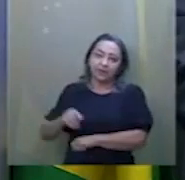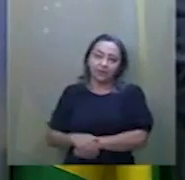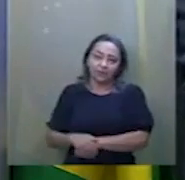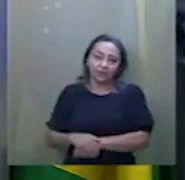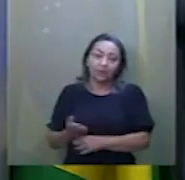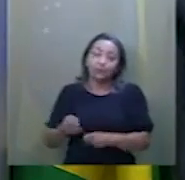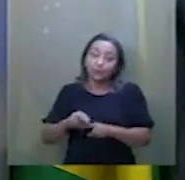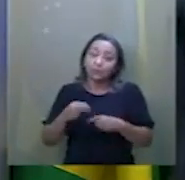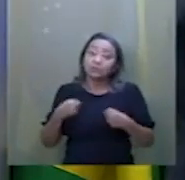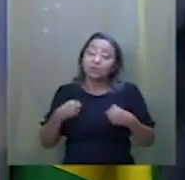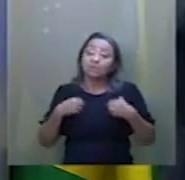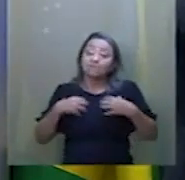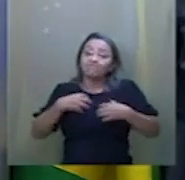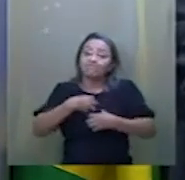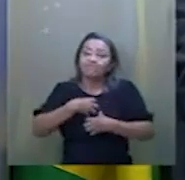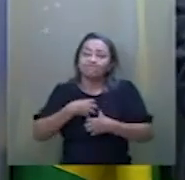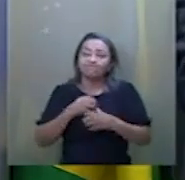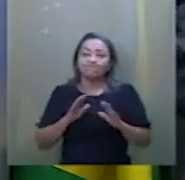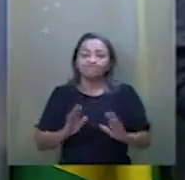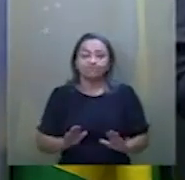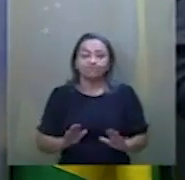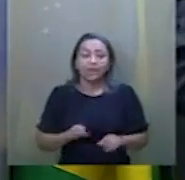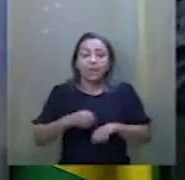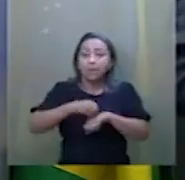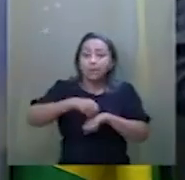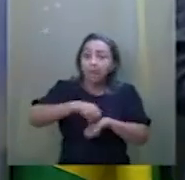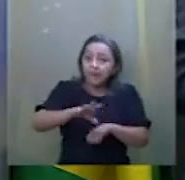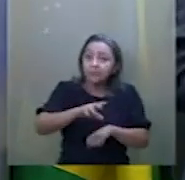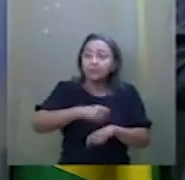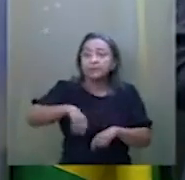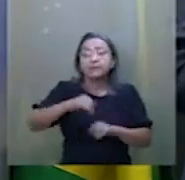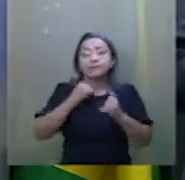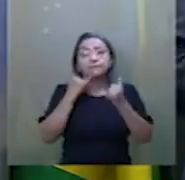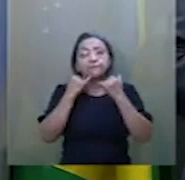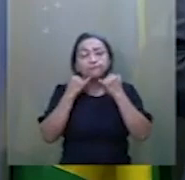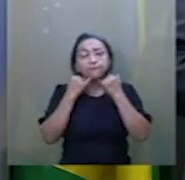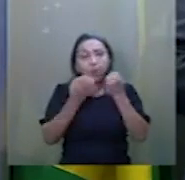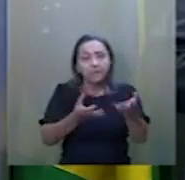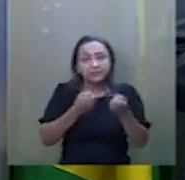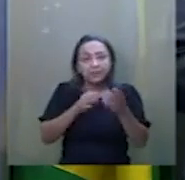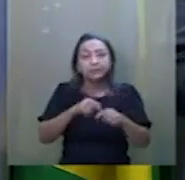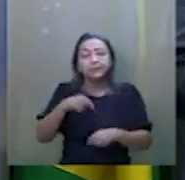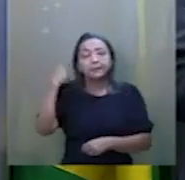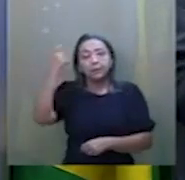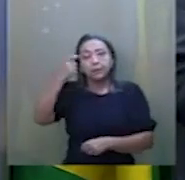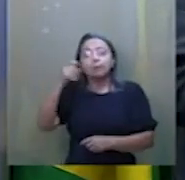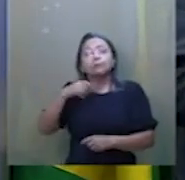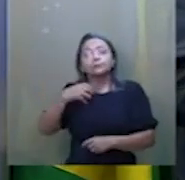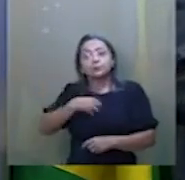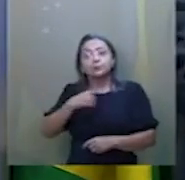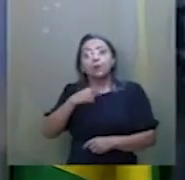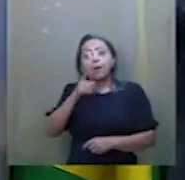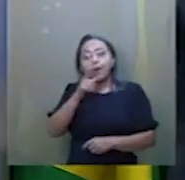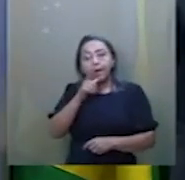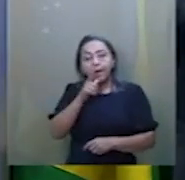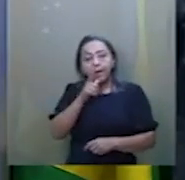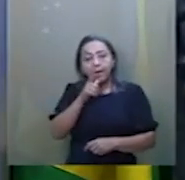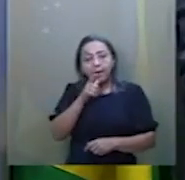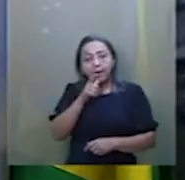modo que eu fico aqui, deixo aqui esse registro dessa preocupação, considerando que são águas